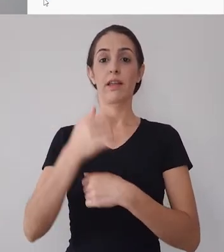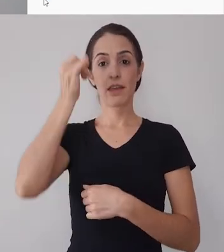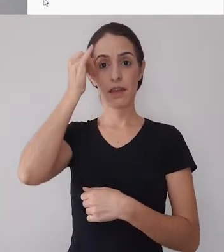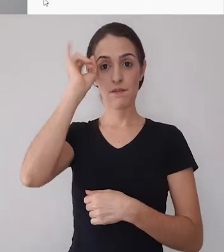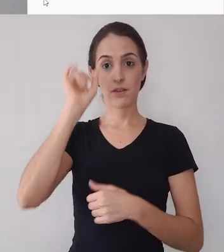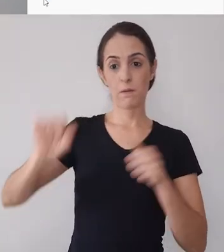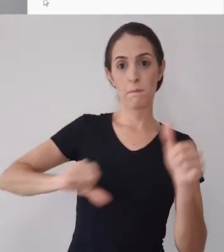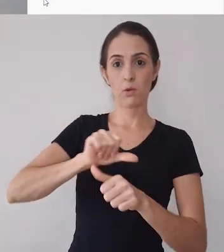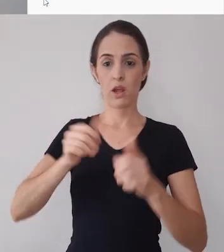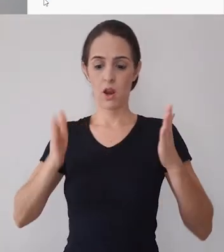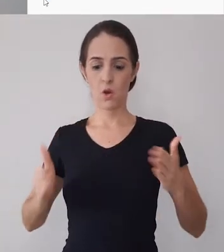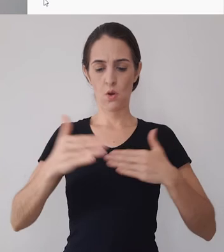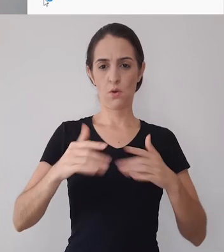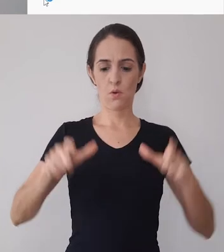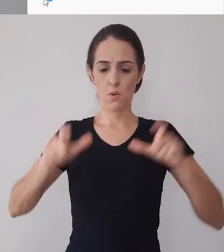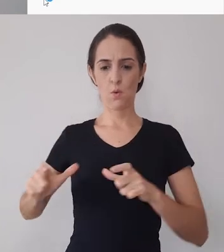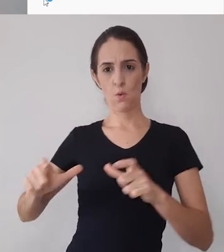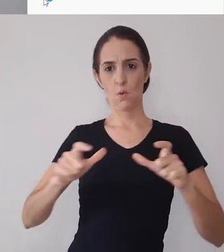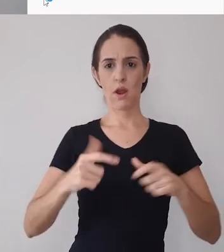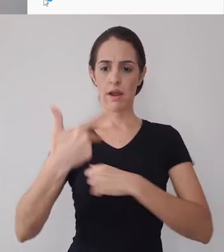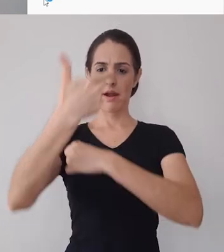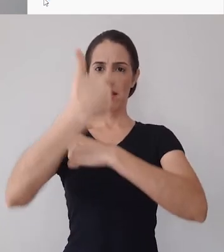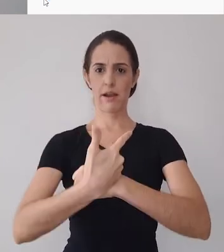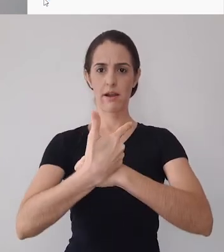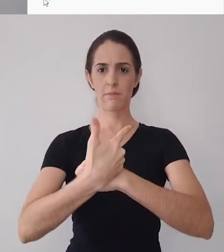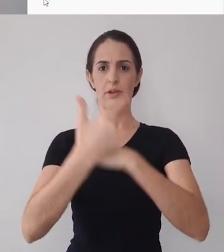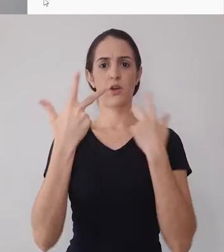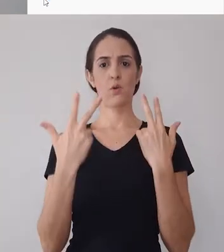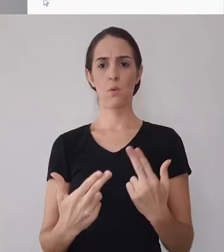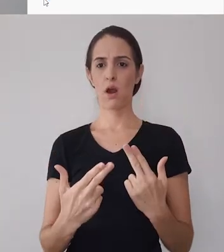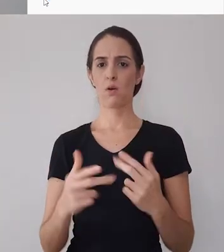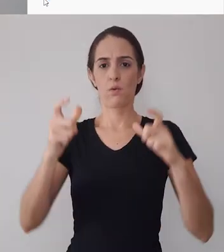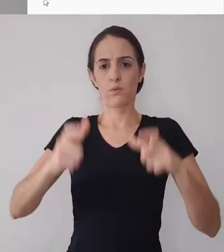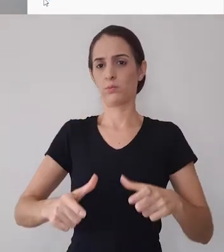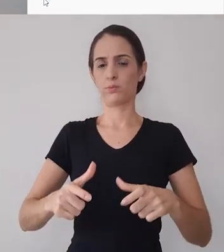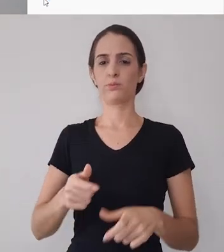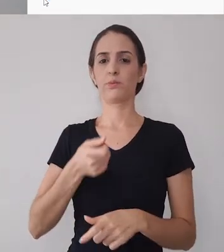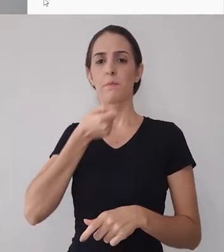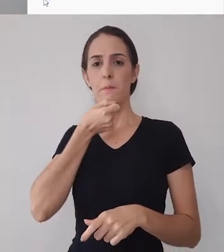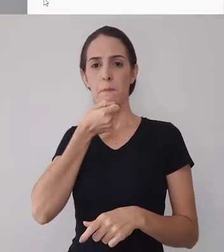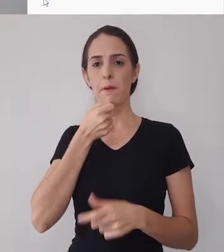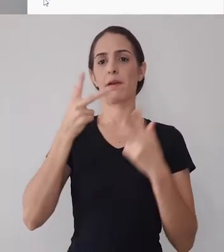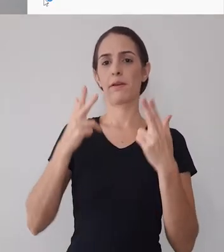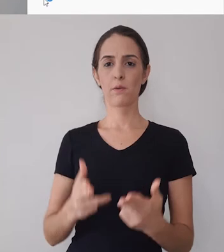evita se mexer muito sair da posição mudar a câmera de lugar se você mantiver a câmera e microfone no mesmo local as